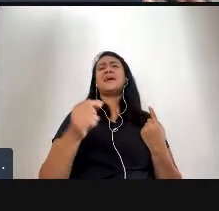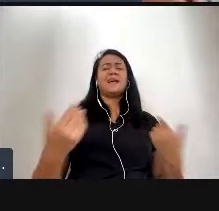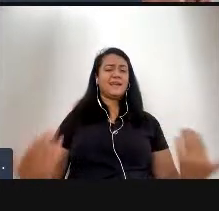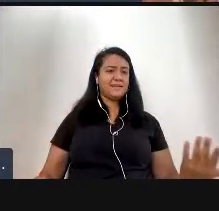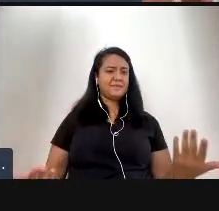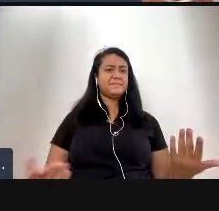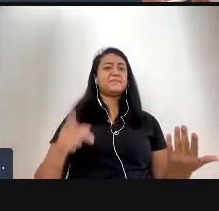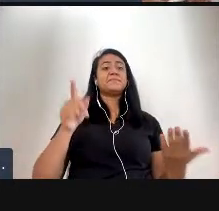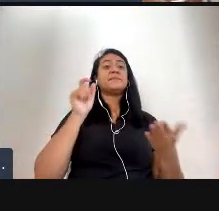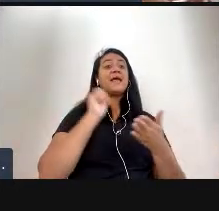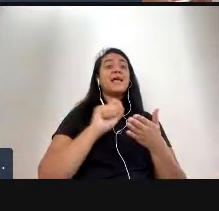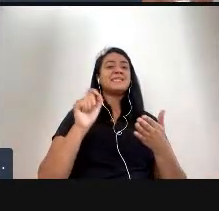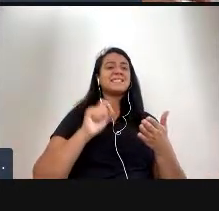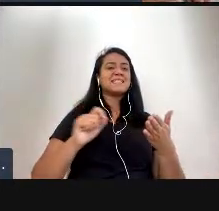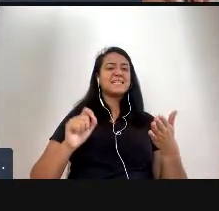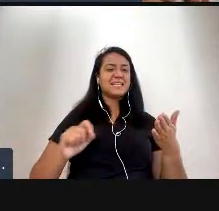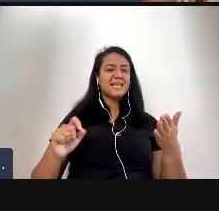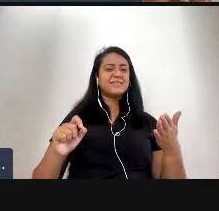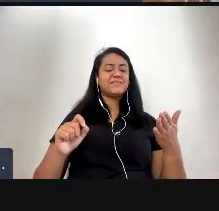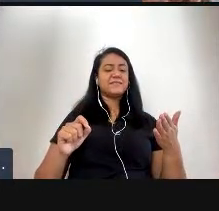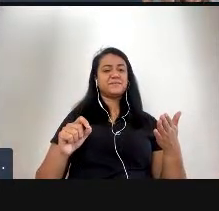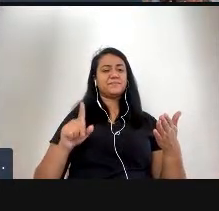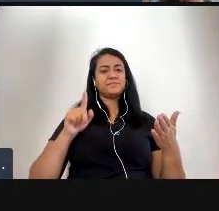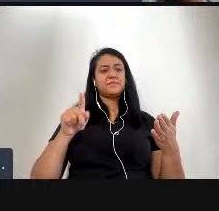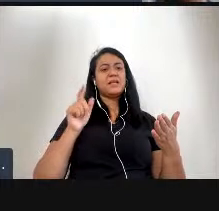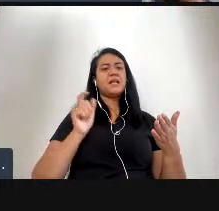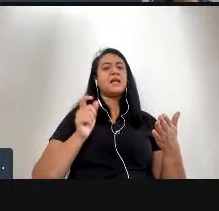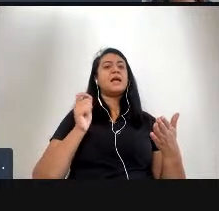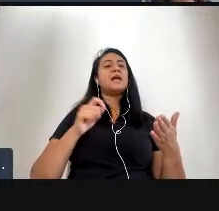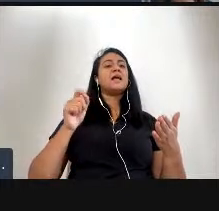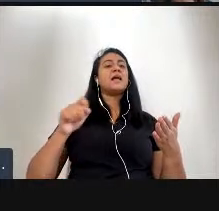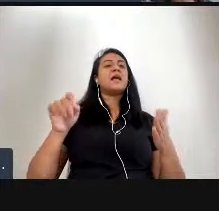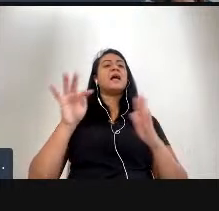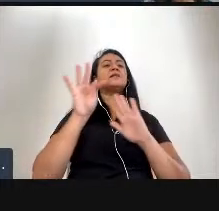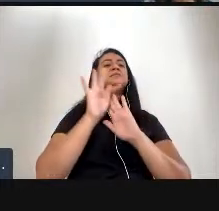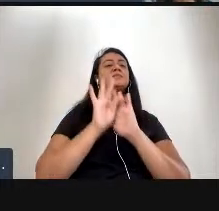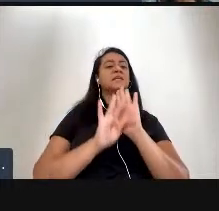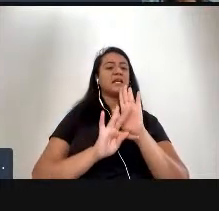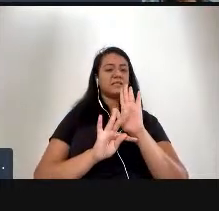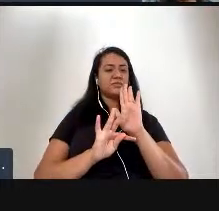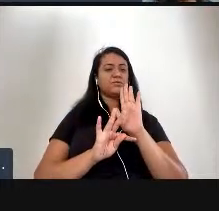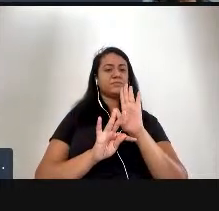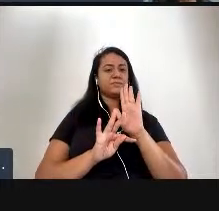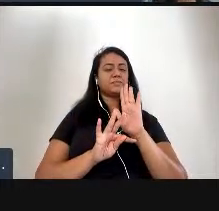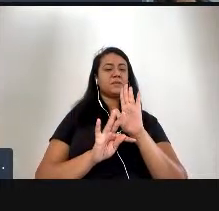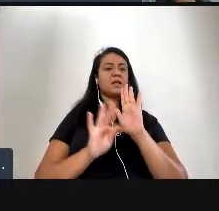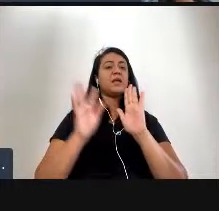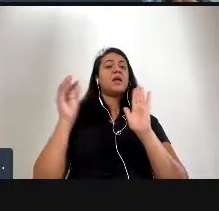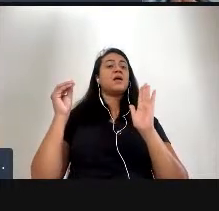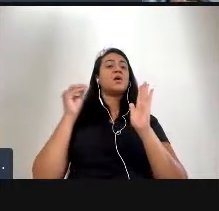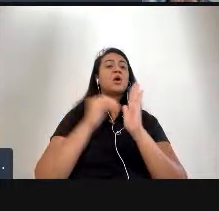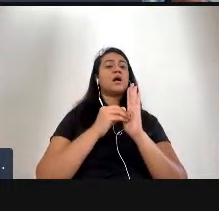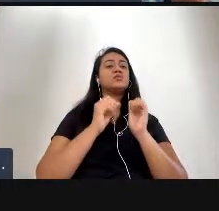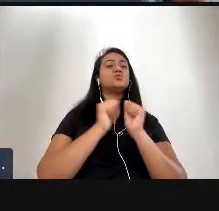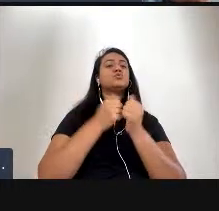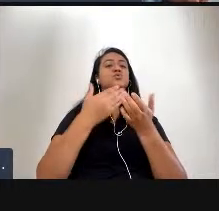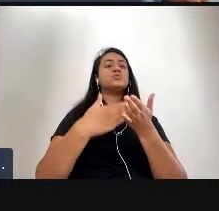ele escreve um pequeno texto que vai ser colocado junto do livro